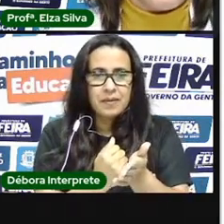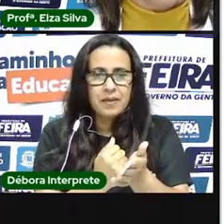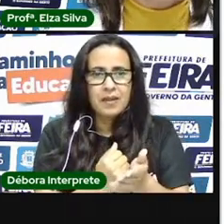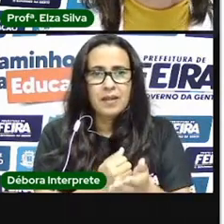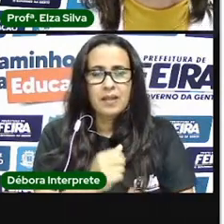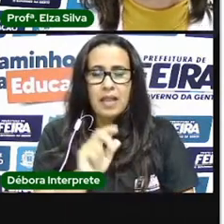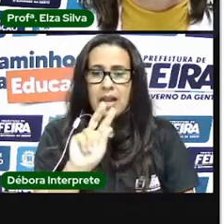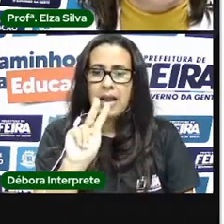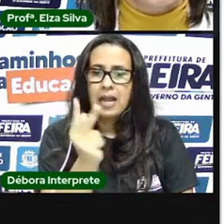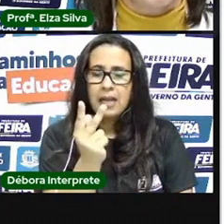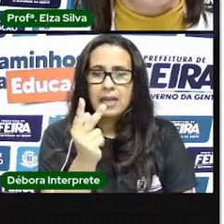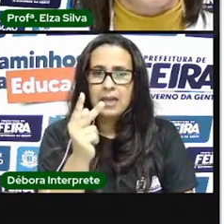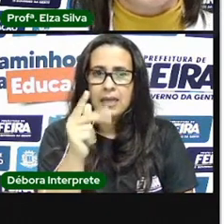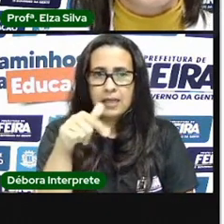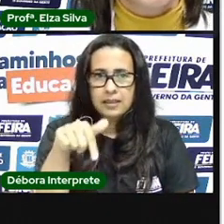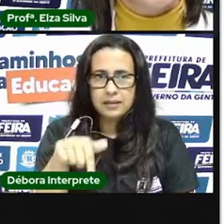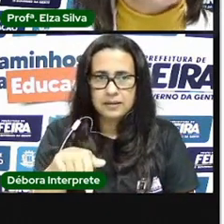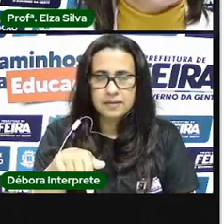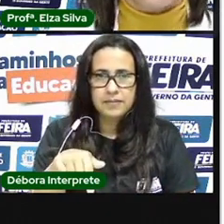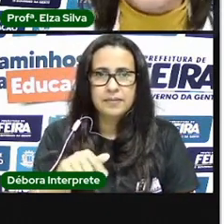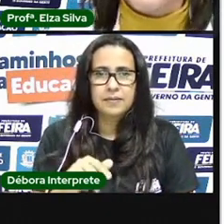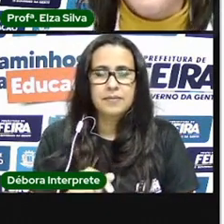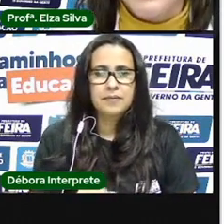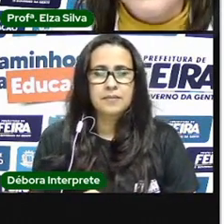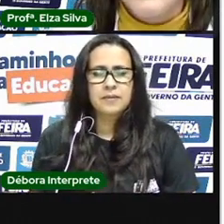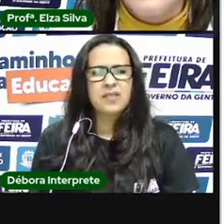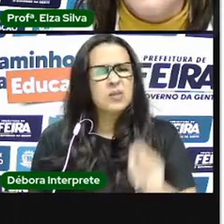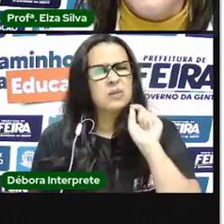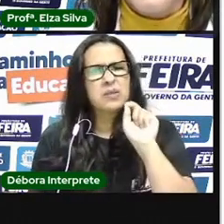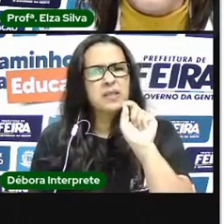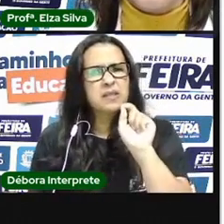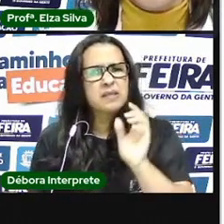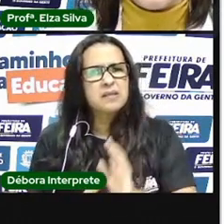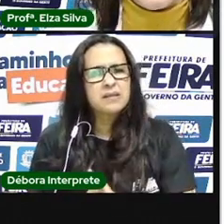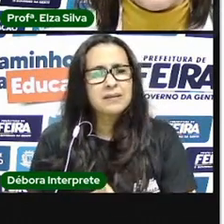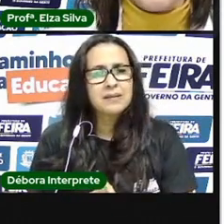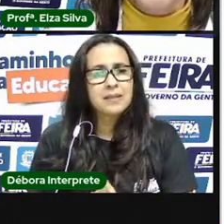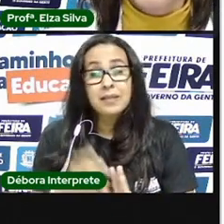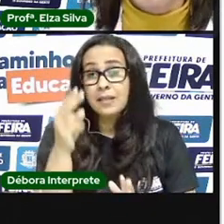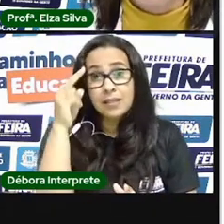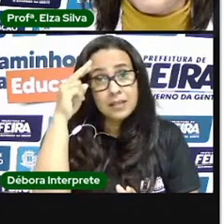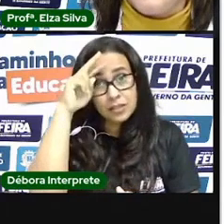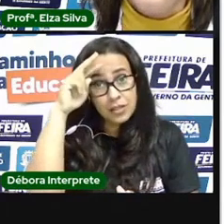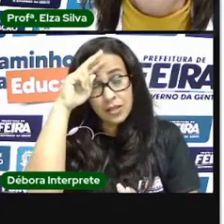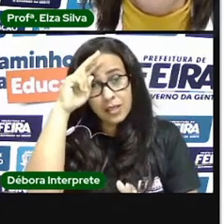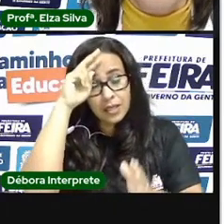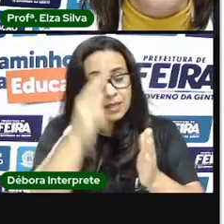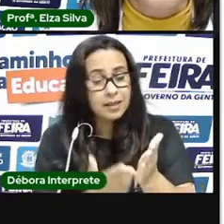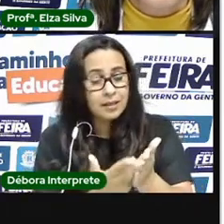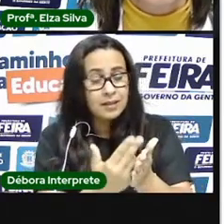ora o que são as histórias em quadrinhos nada mais nada menos que a arte de contar